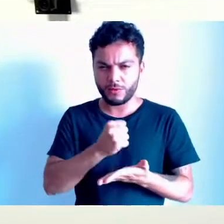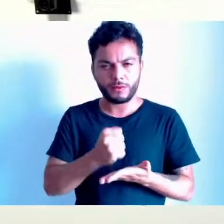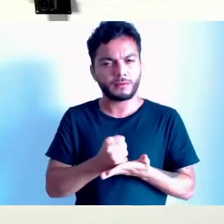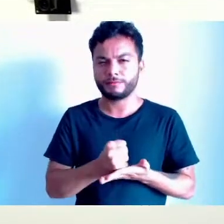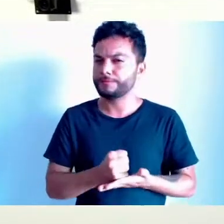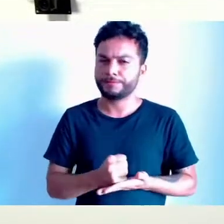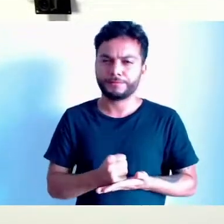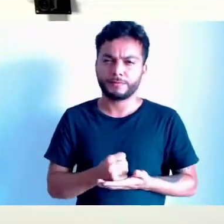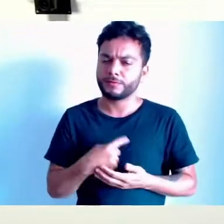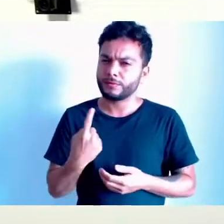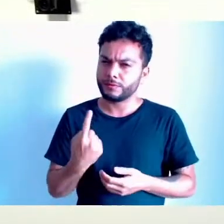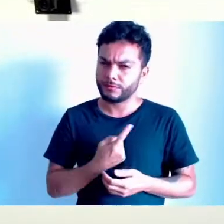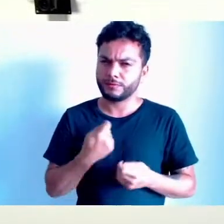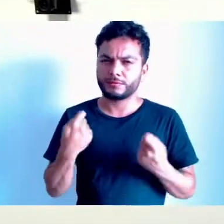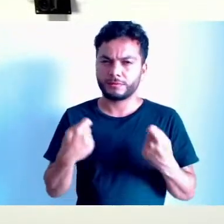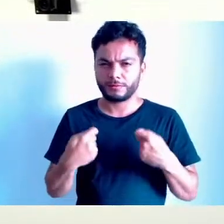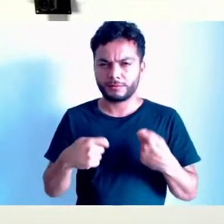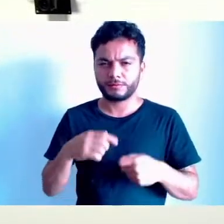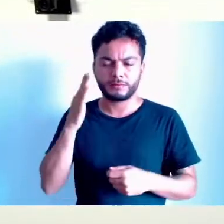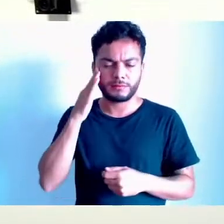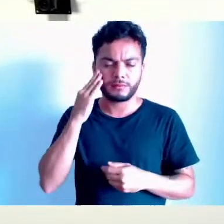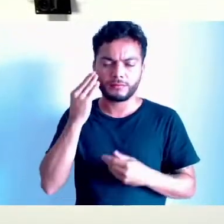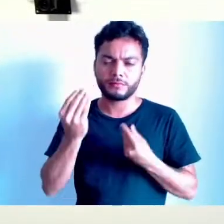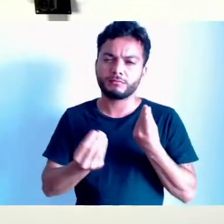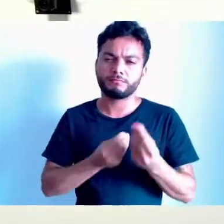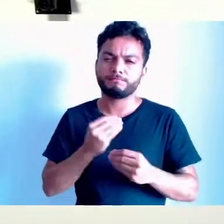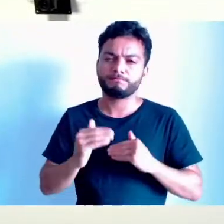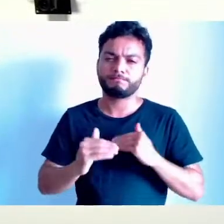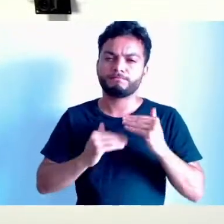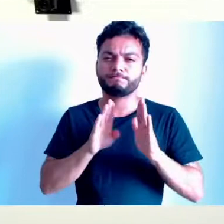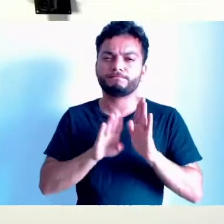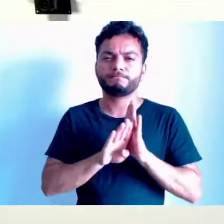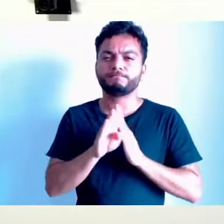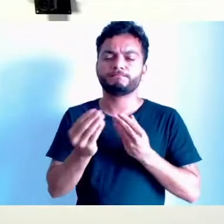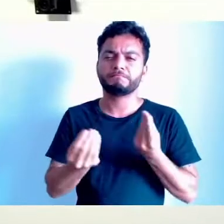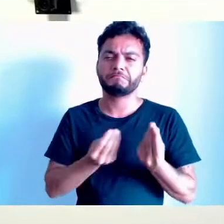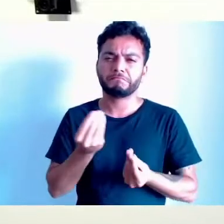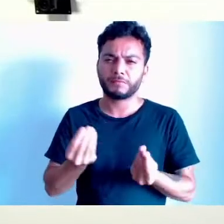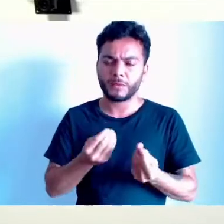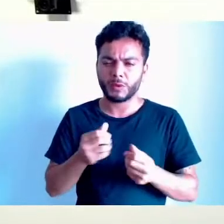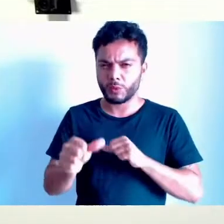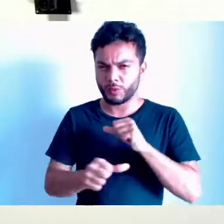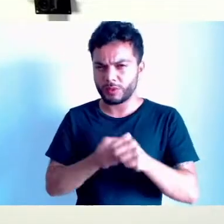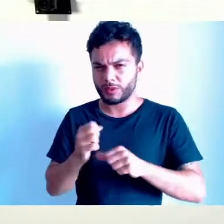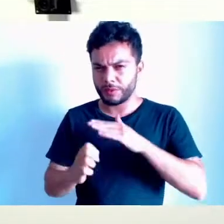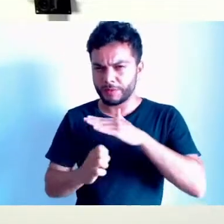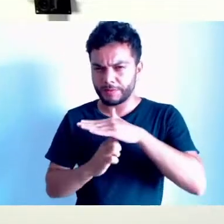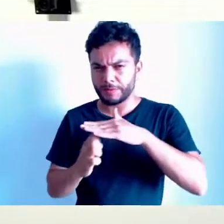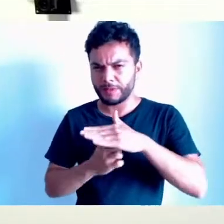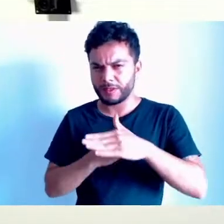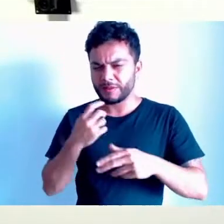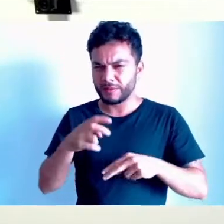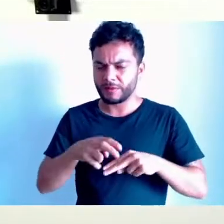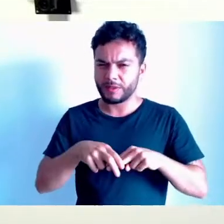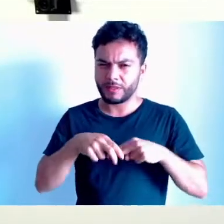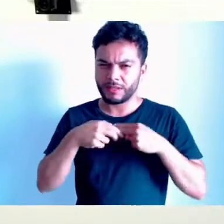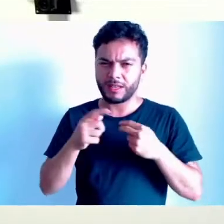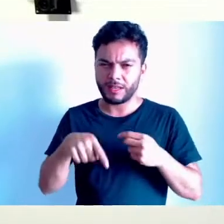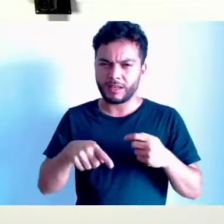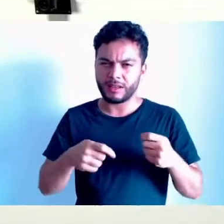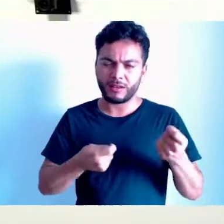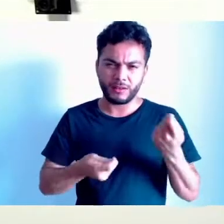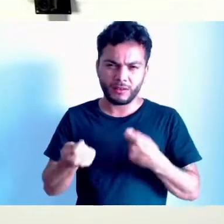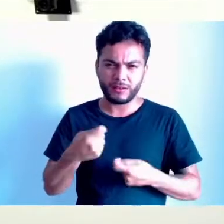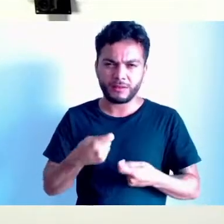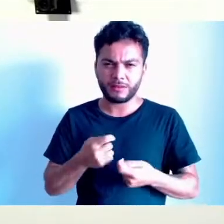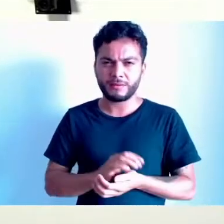aumentou, porque os relatos que a gente tem, que trocaram de empresa, que era por causa da economia, porque antes era recolhido à